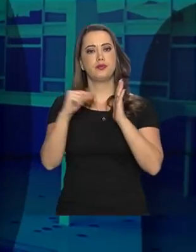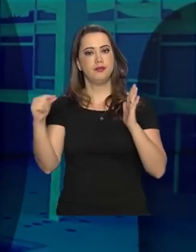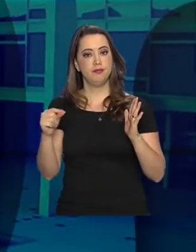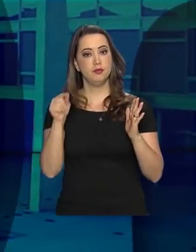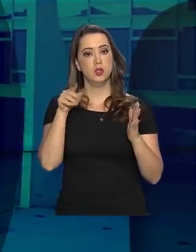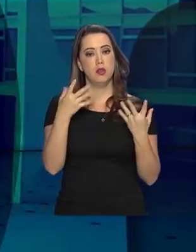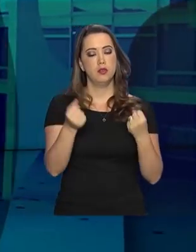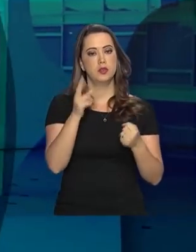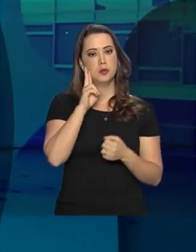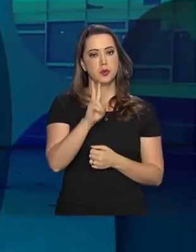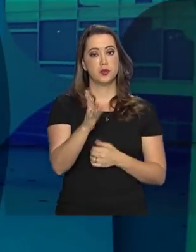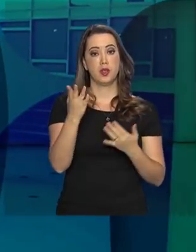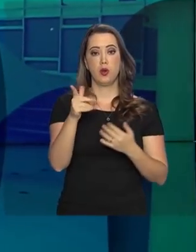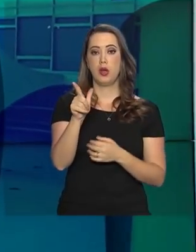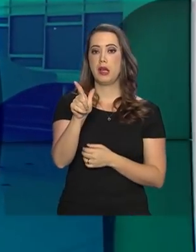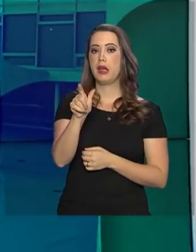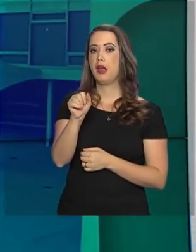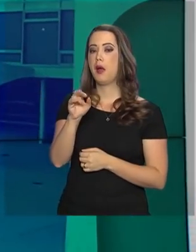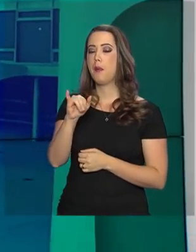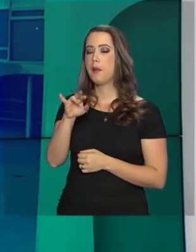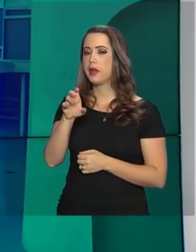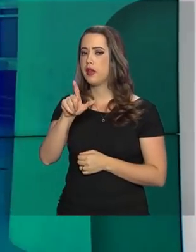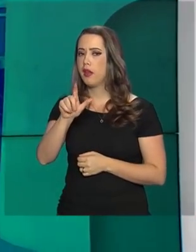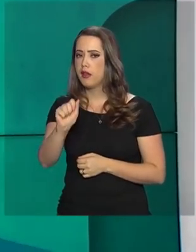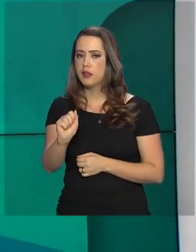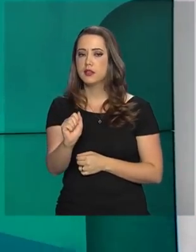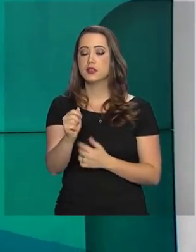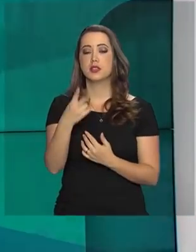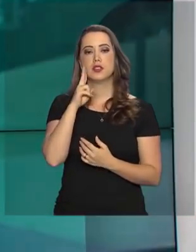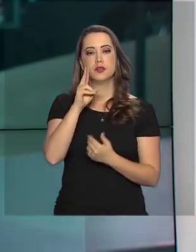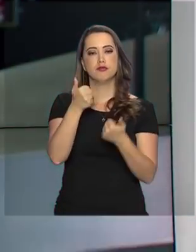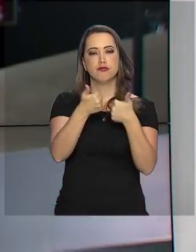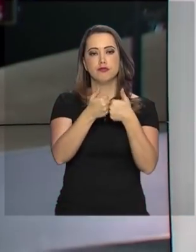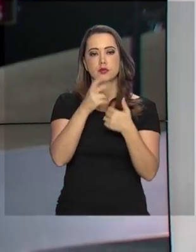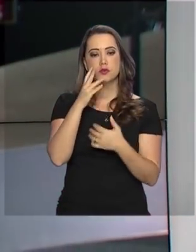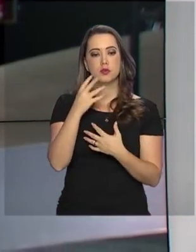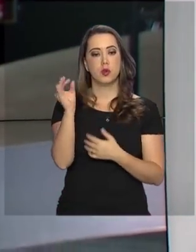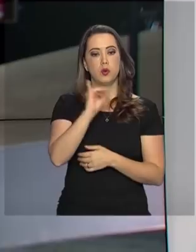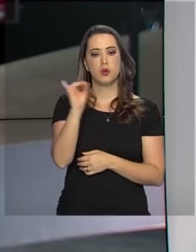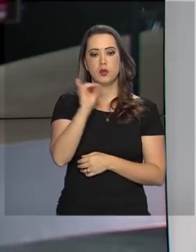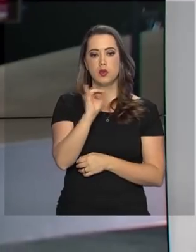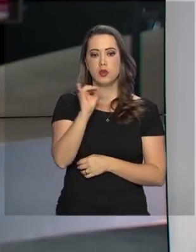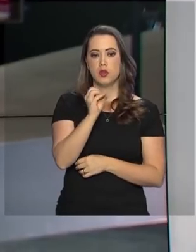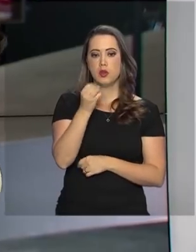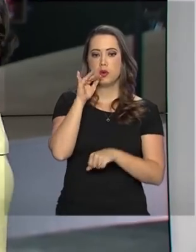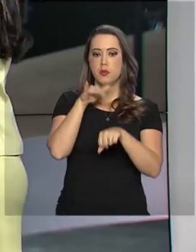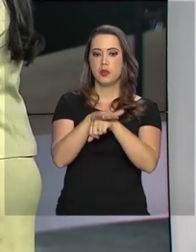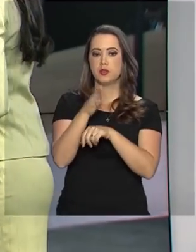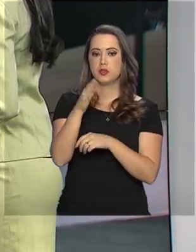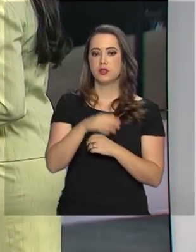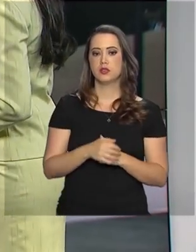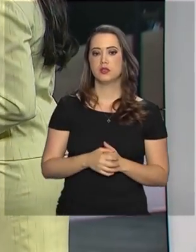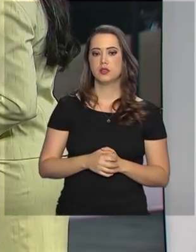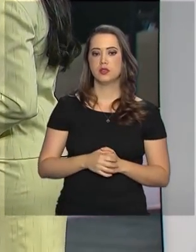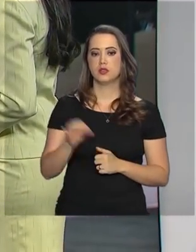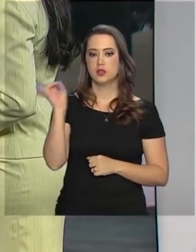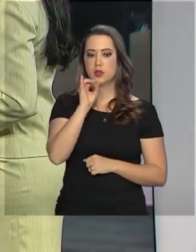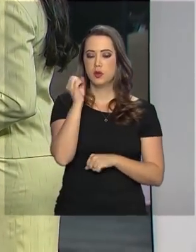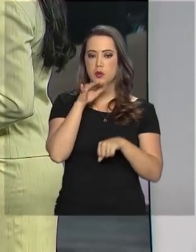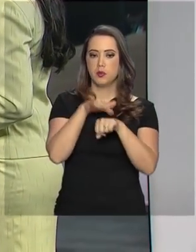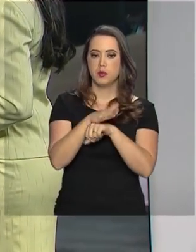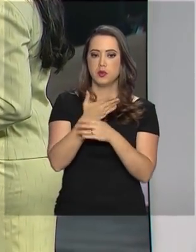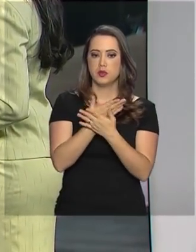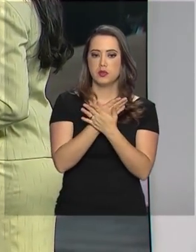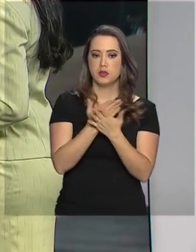Planalto. Vamos falar então com a repórter Gabriela Noronha, que acompanhou. Olá, Gabriela, boa noite. Boa noite,